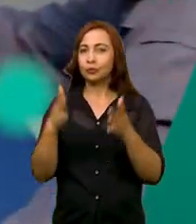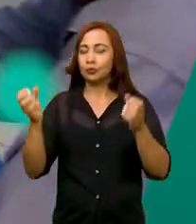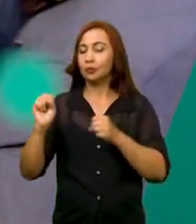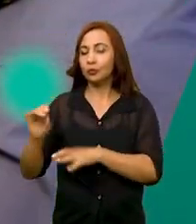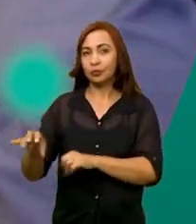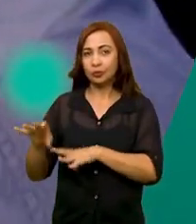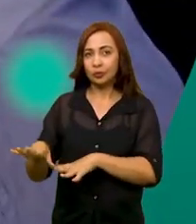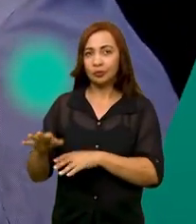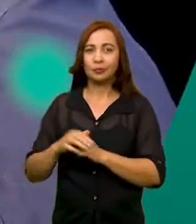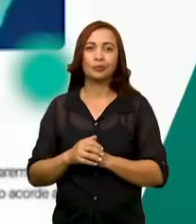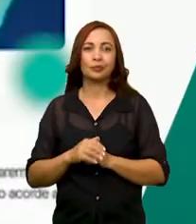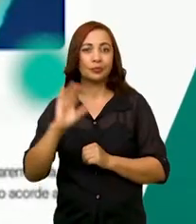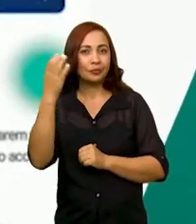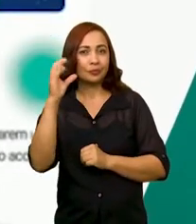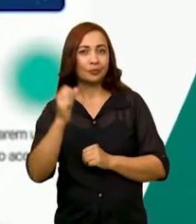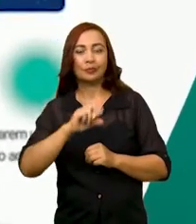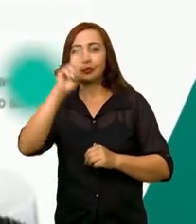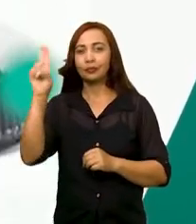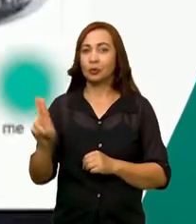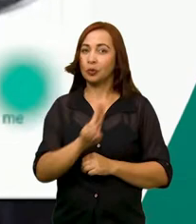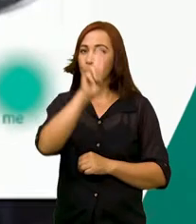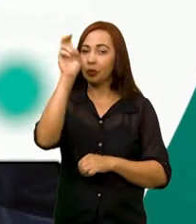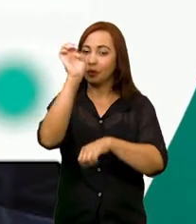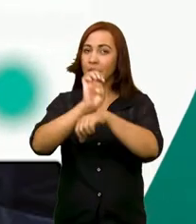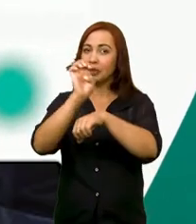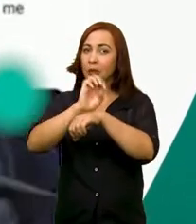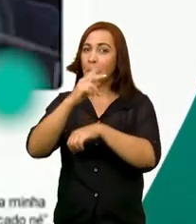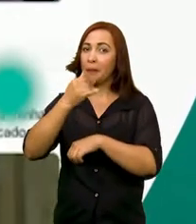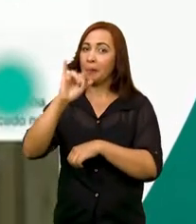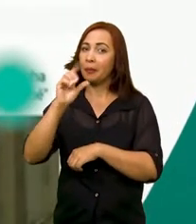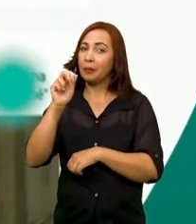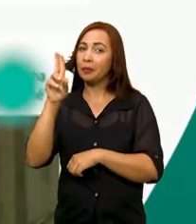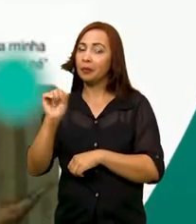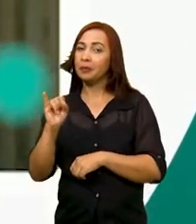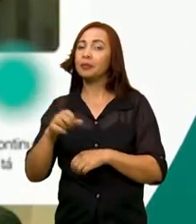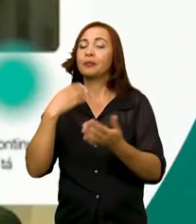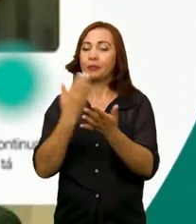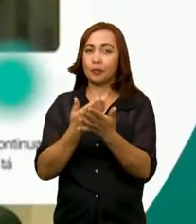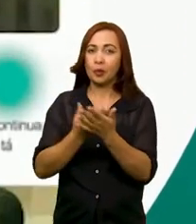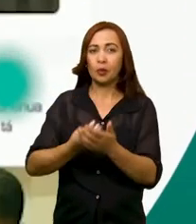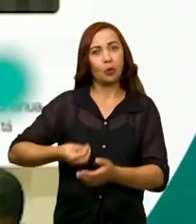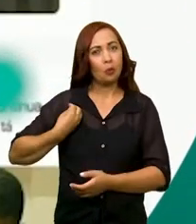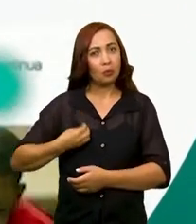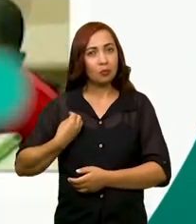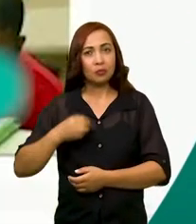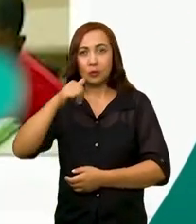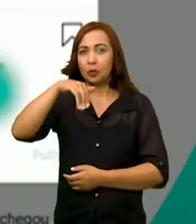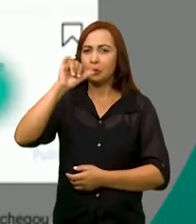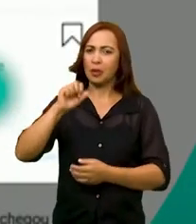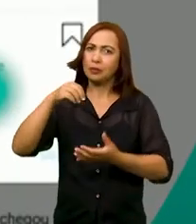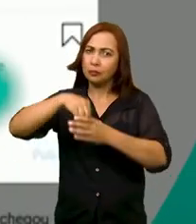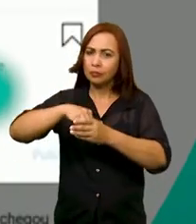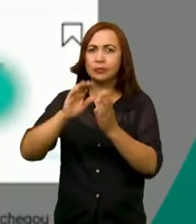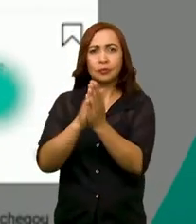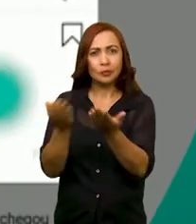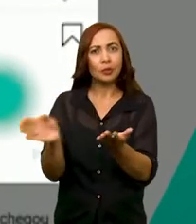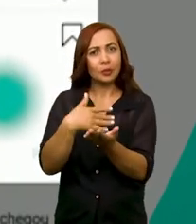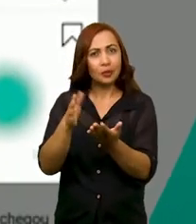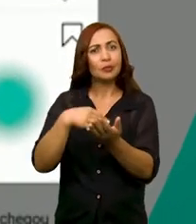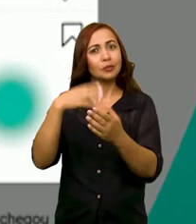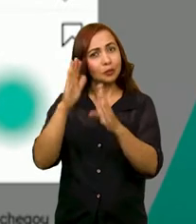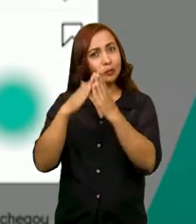e educação. Cientistas da Universidade Estadual do Piauí estudam a presença dos memes nos livros